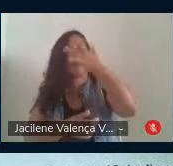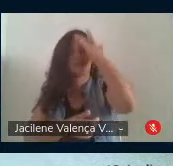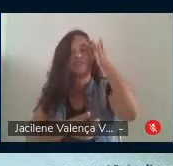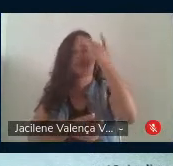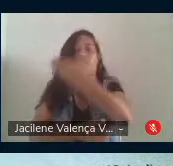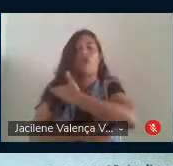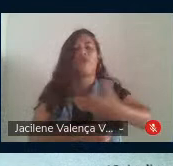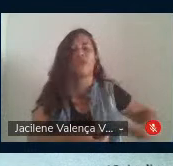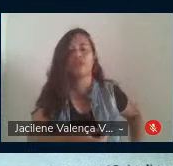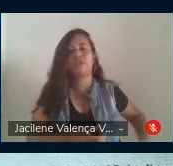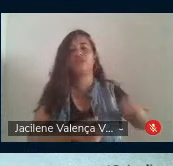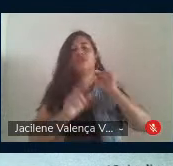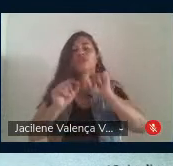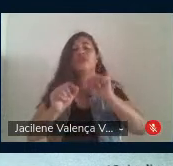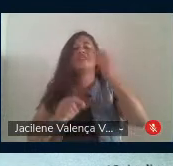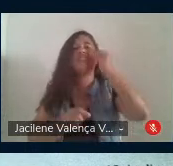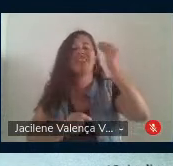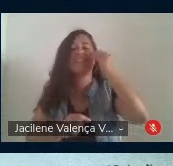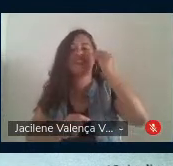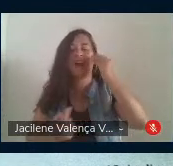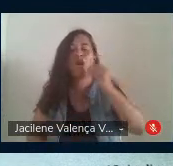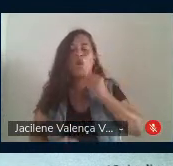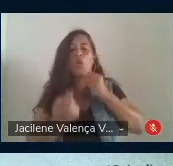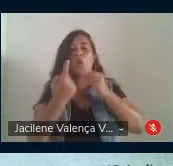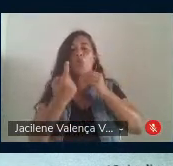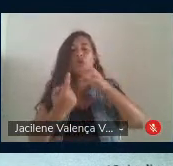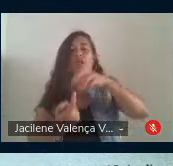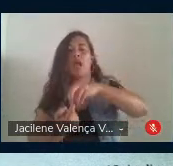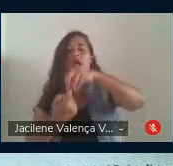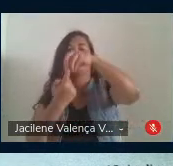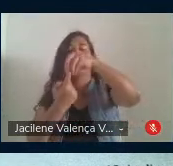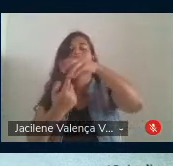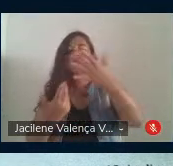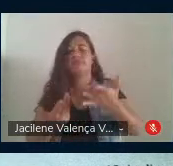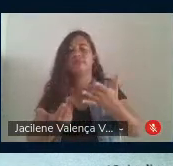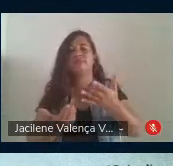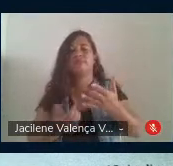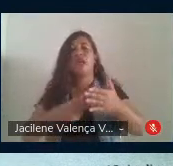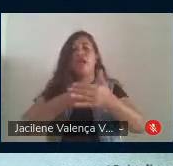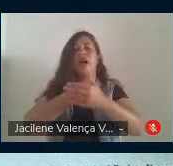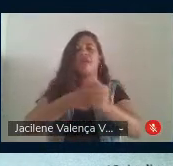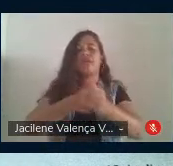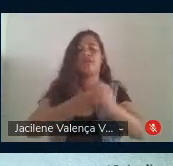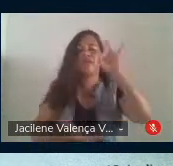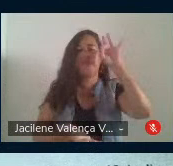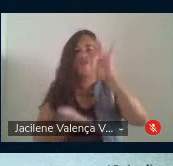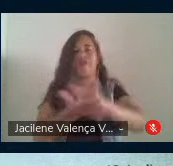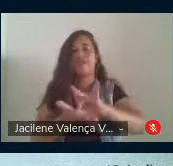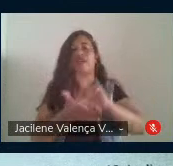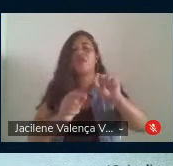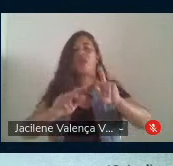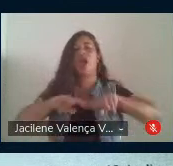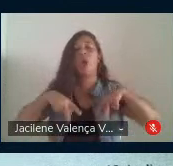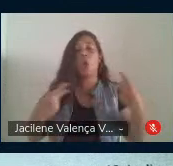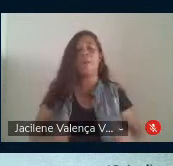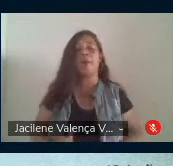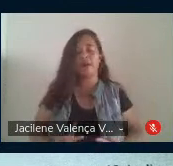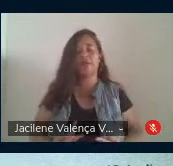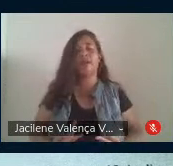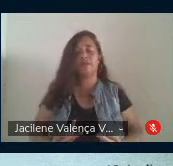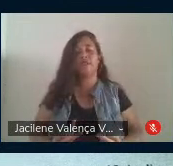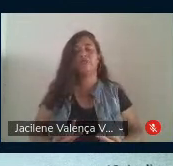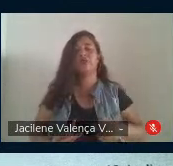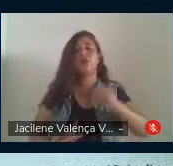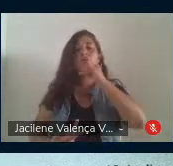tentativa de unidade efetiva e afetiva das criaturas humanas, ao invés de